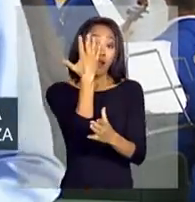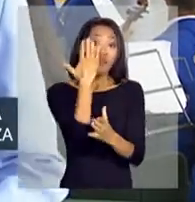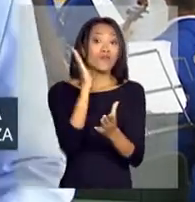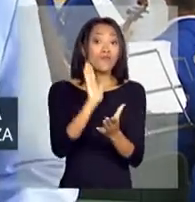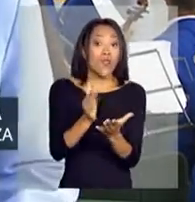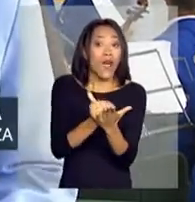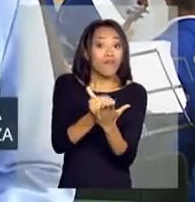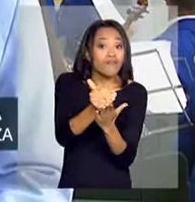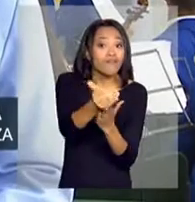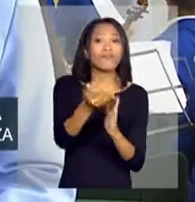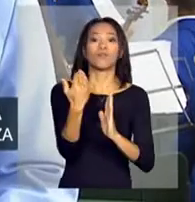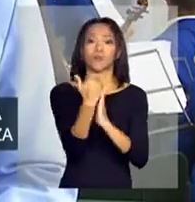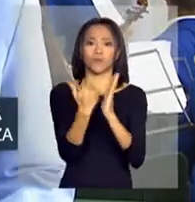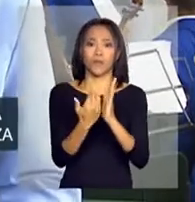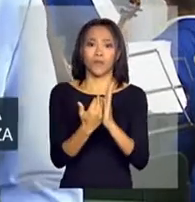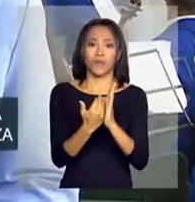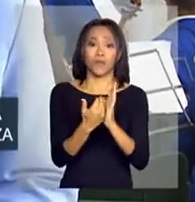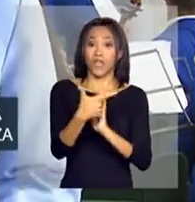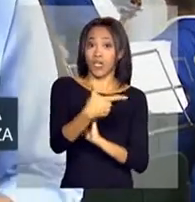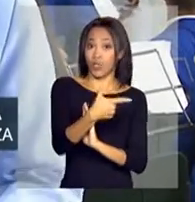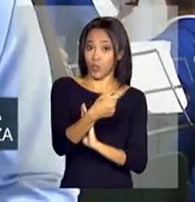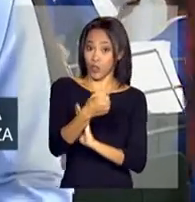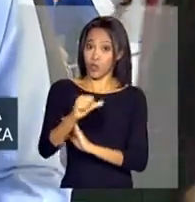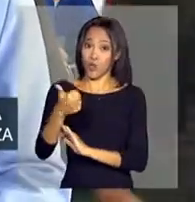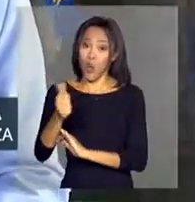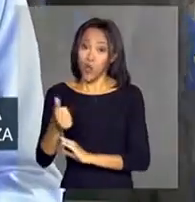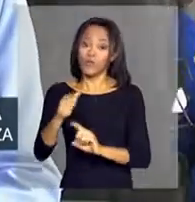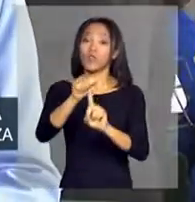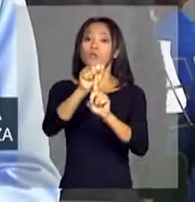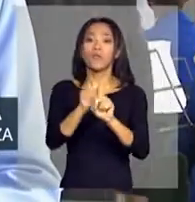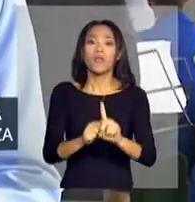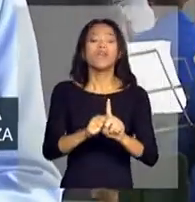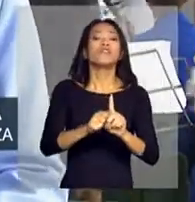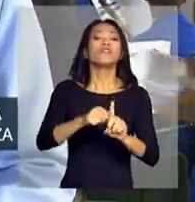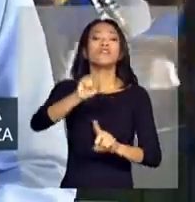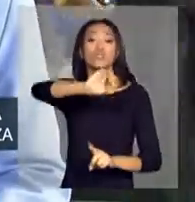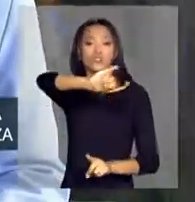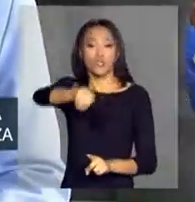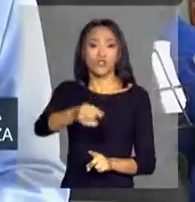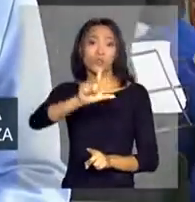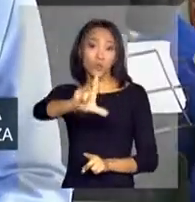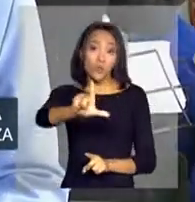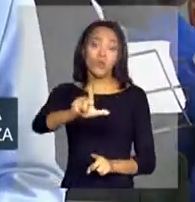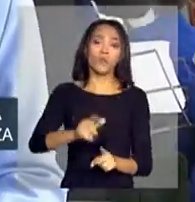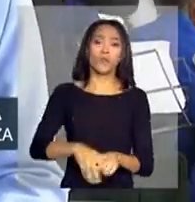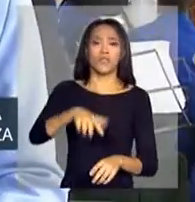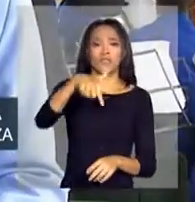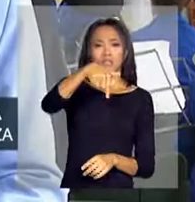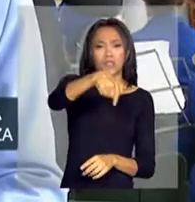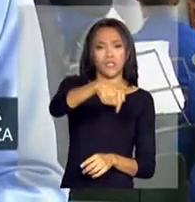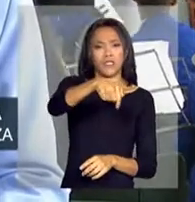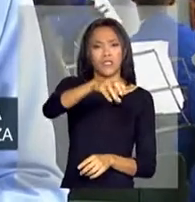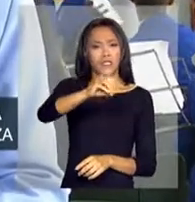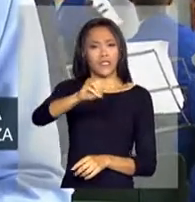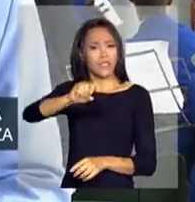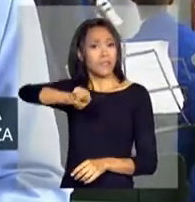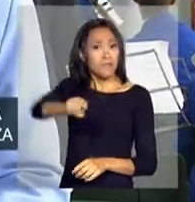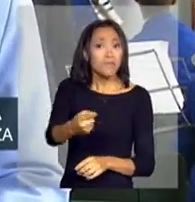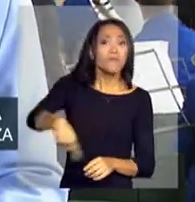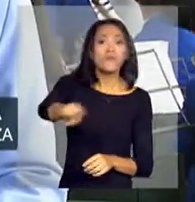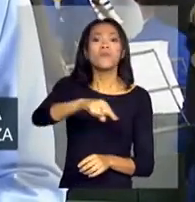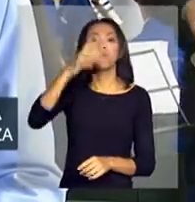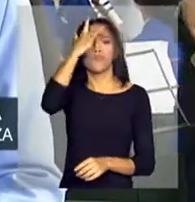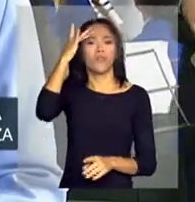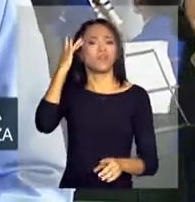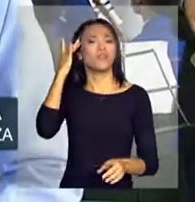em junho de 2011, 700 mil famílias em situação de